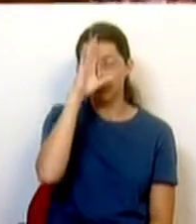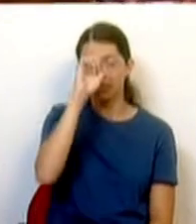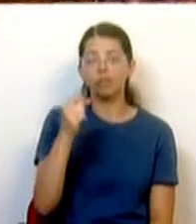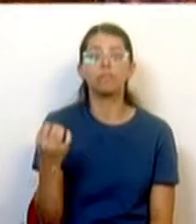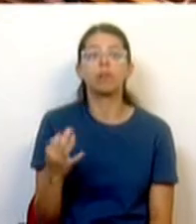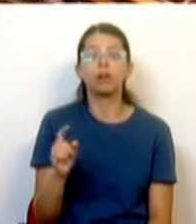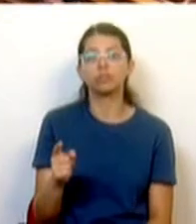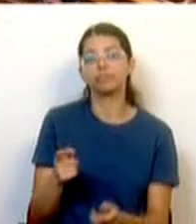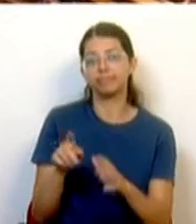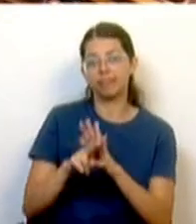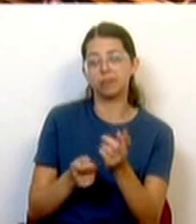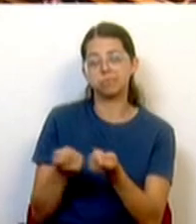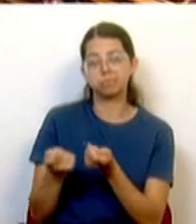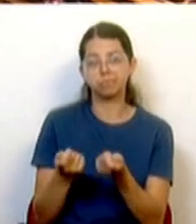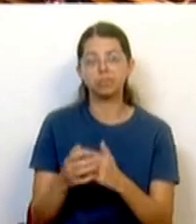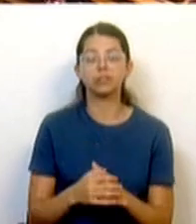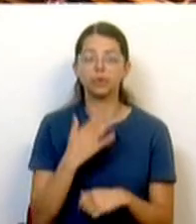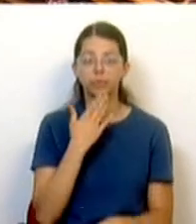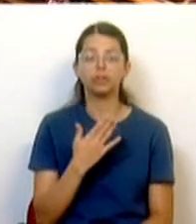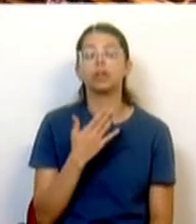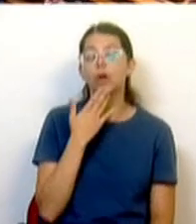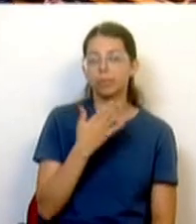foi regular. Muito obrigada, Sr. Deputado.